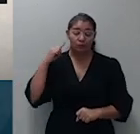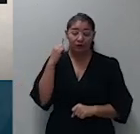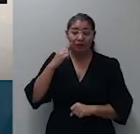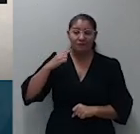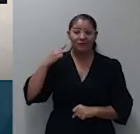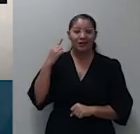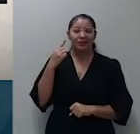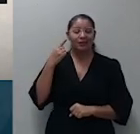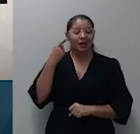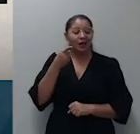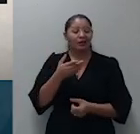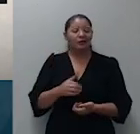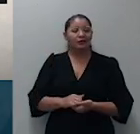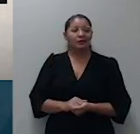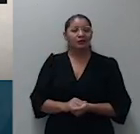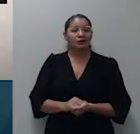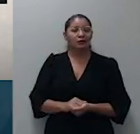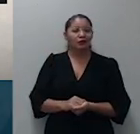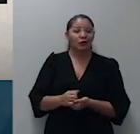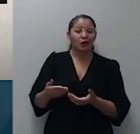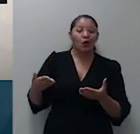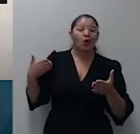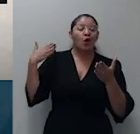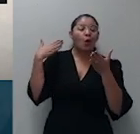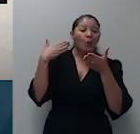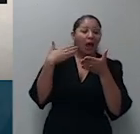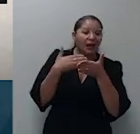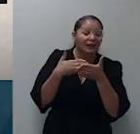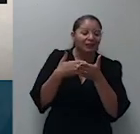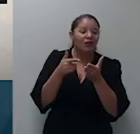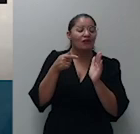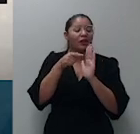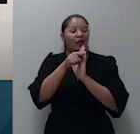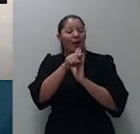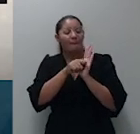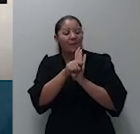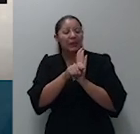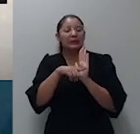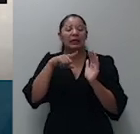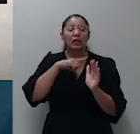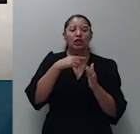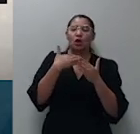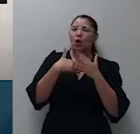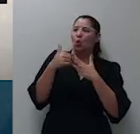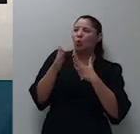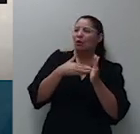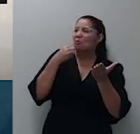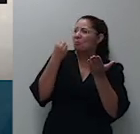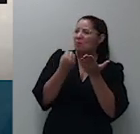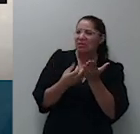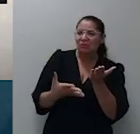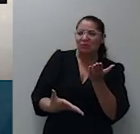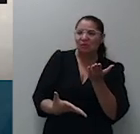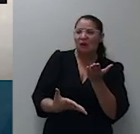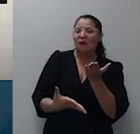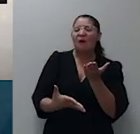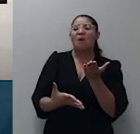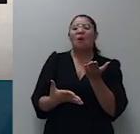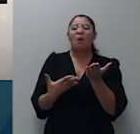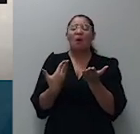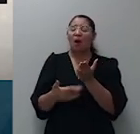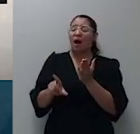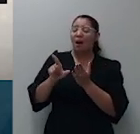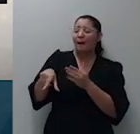impugnação ocorrida na monitória, inexistindo assim qualquer prejuízo real ao recorrente. A